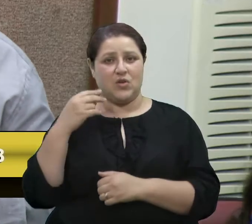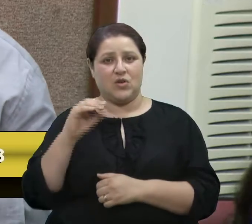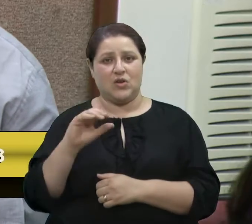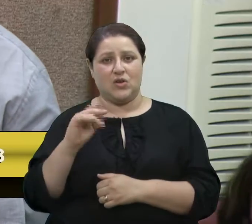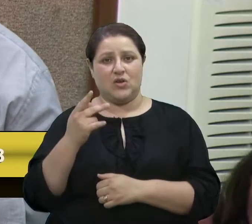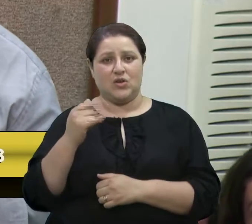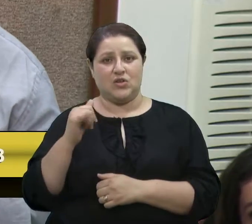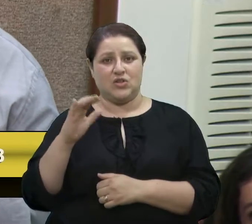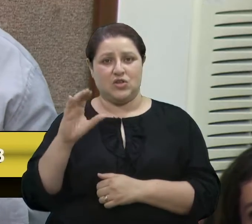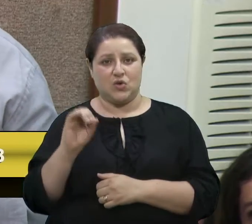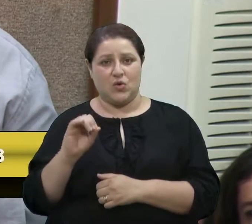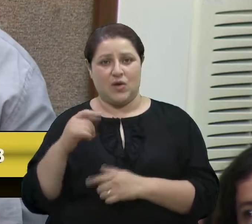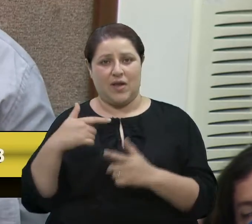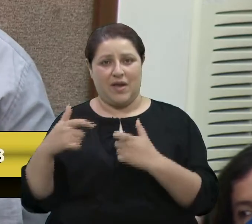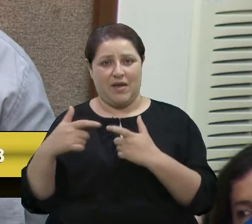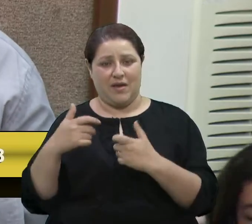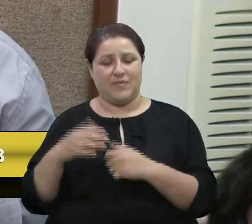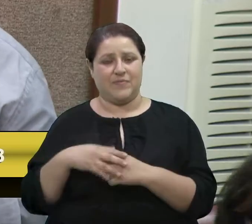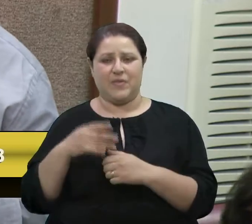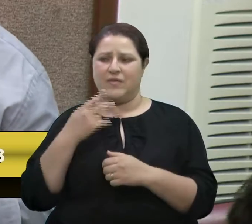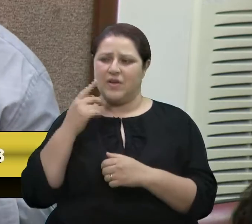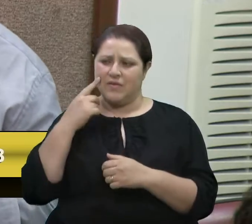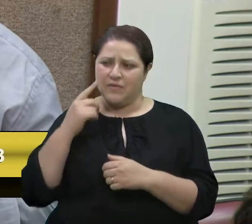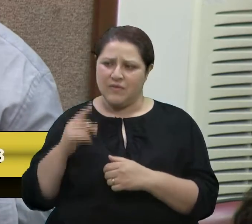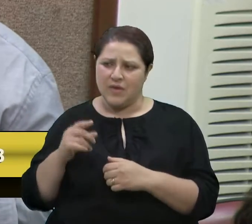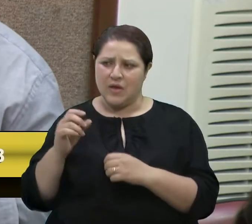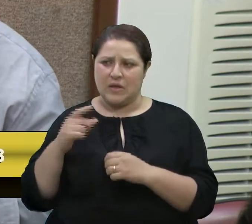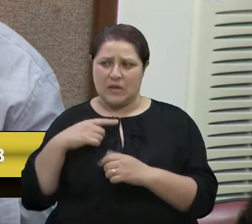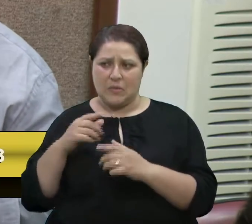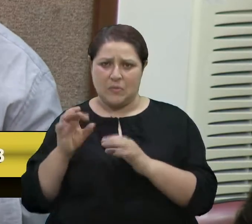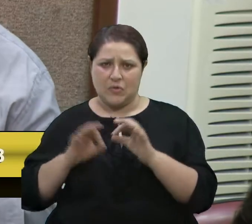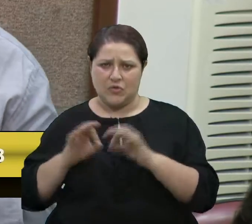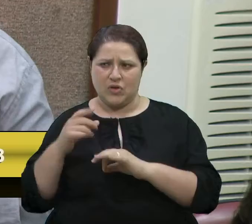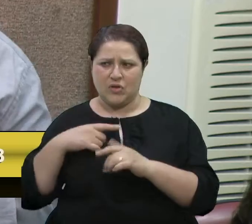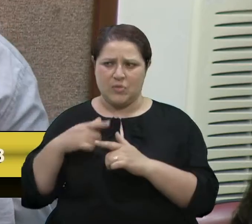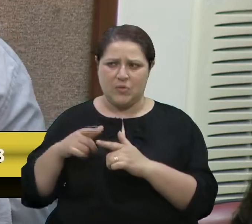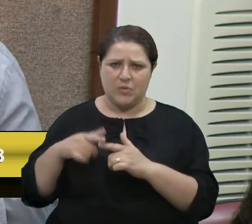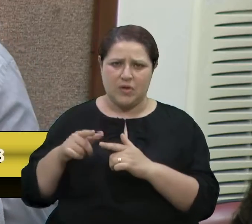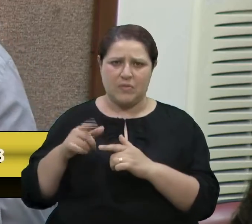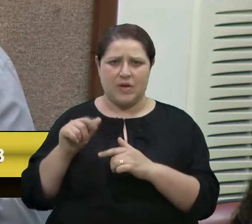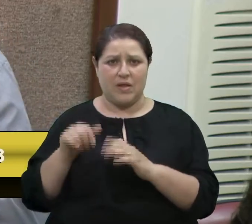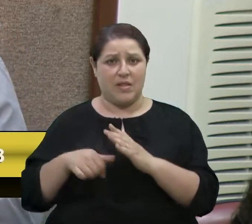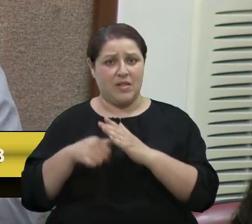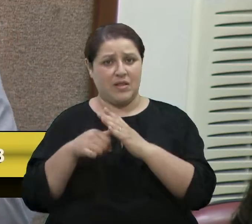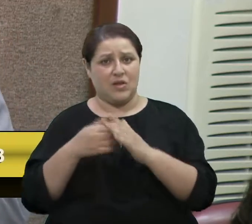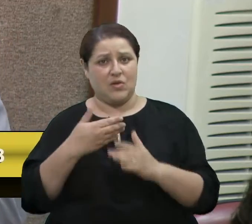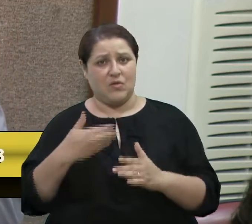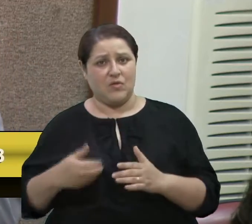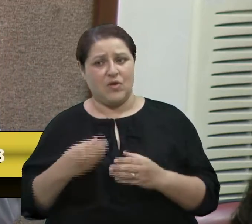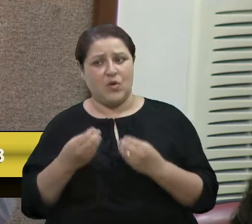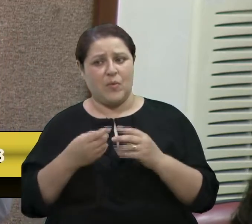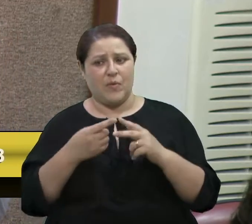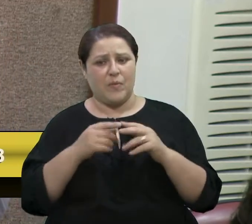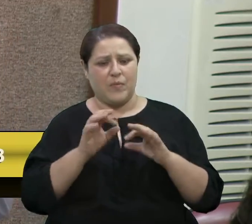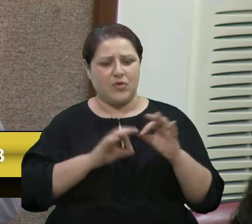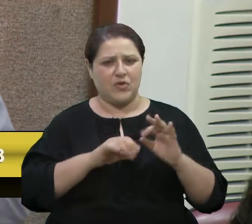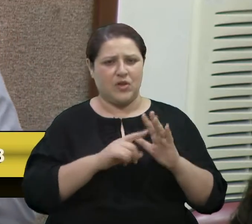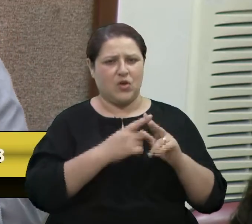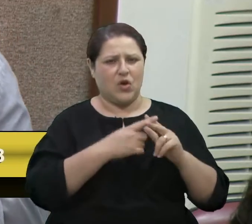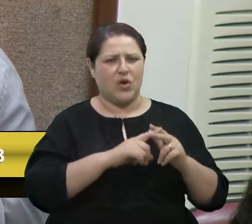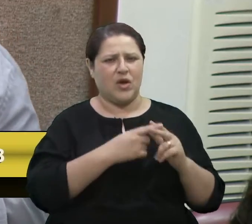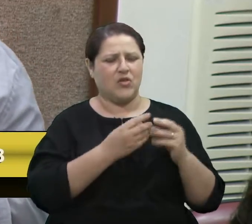vereador Chico, esse projeto está meio... Tem alguns probleminhas ali. O Chico era o líder do governo. O a gente pode corrigir o projeto deles?